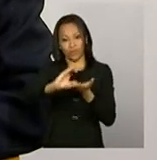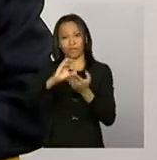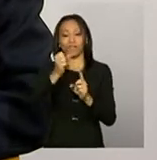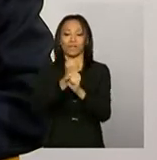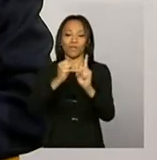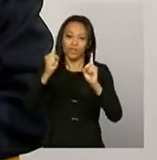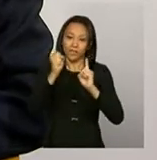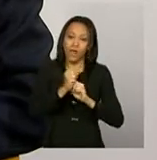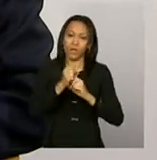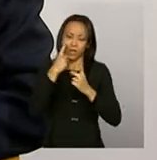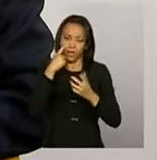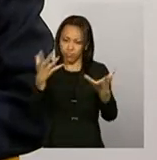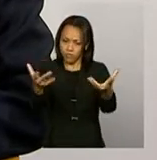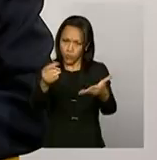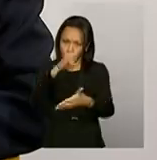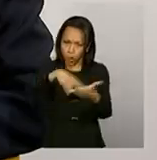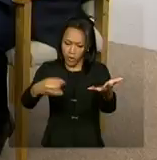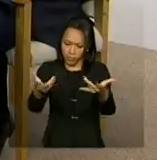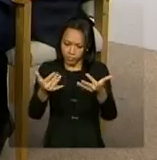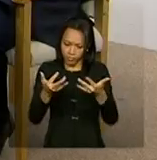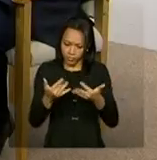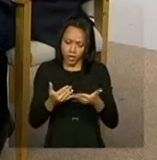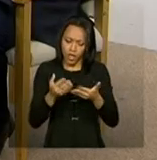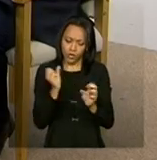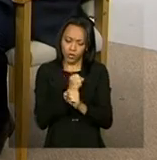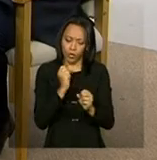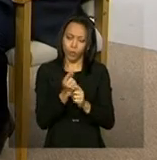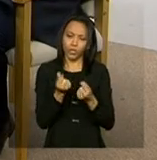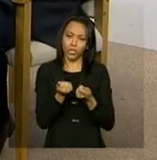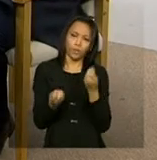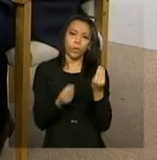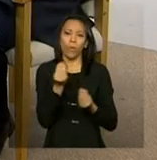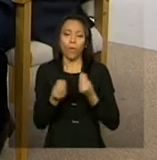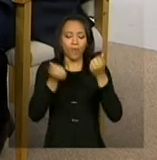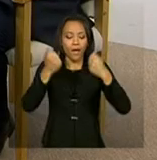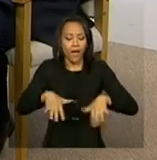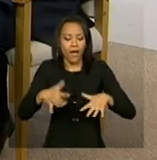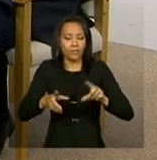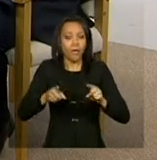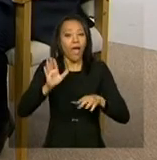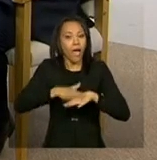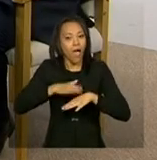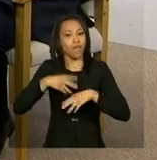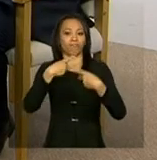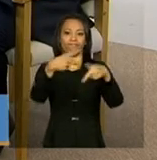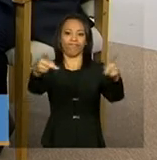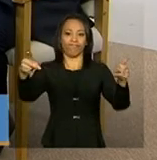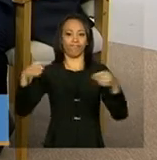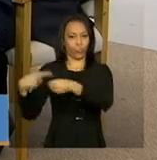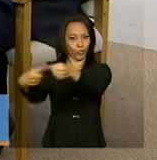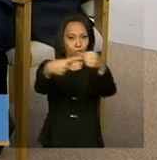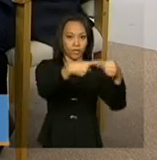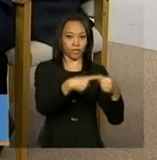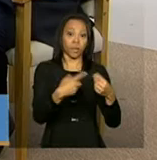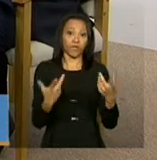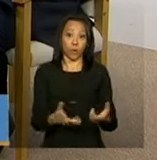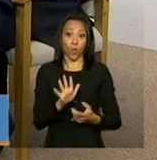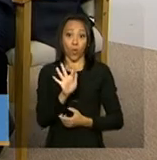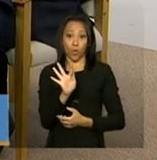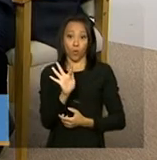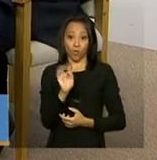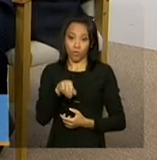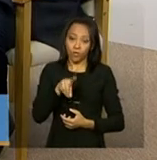que faz a análise e a deliberação dessas contas. Agora, é importante a gente falar o seguinte, o fundo prepara,